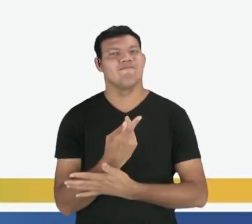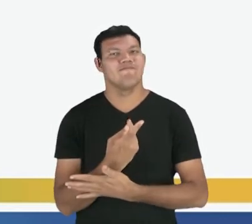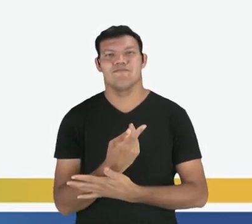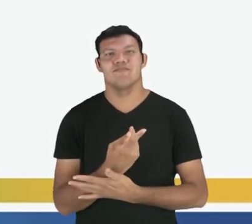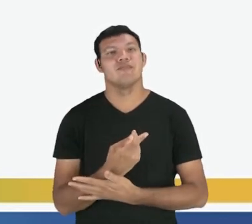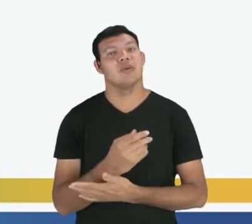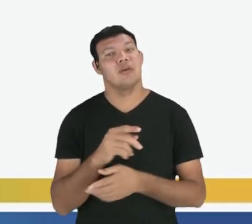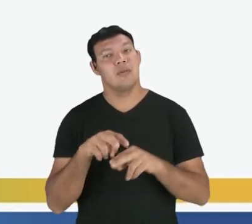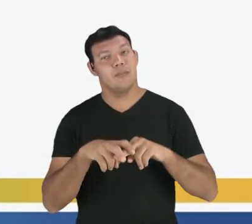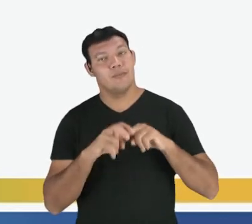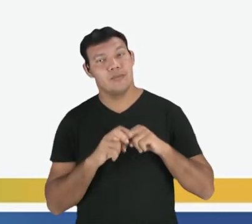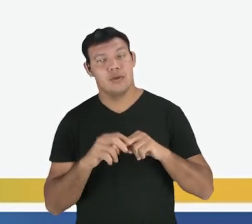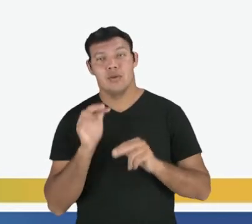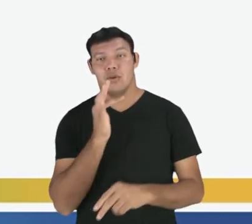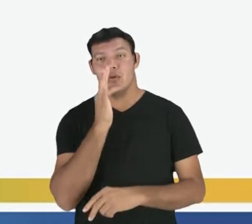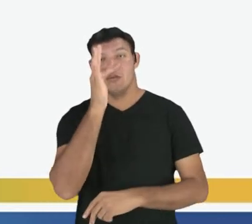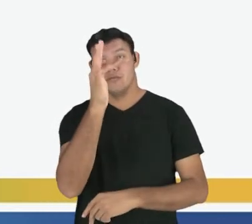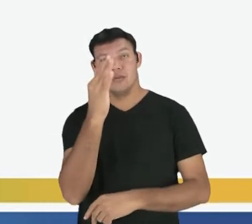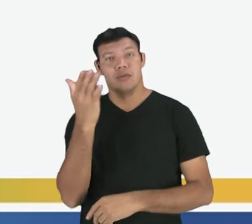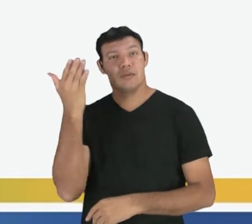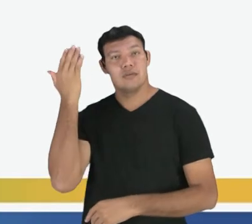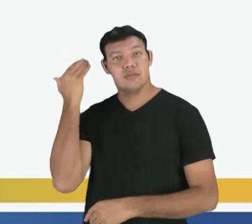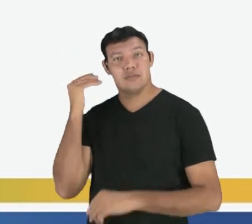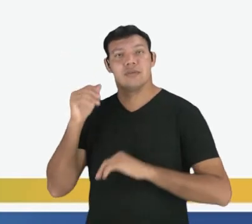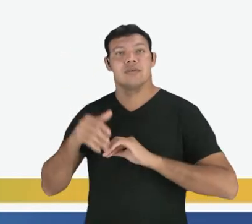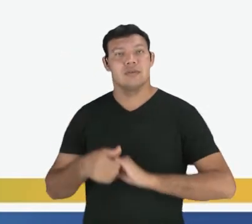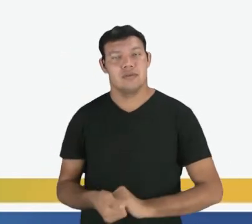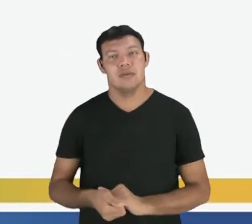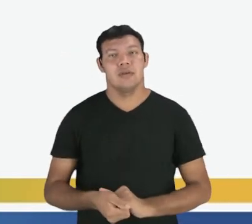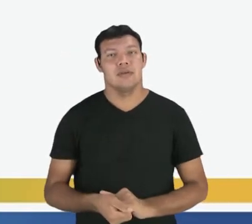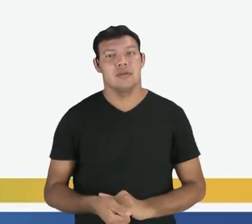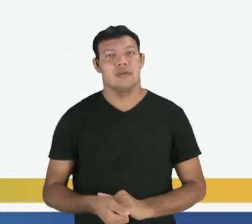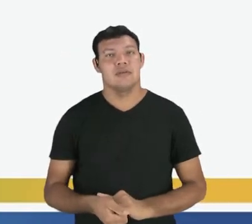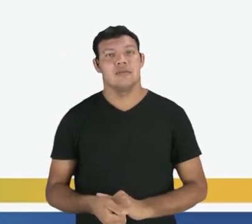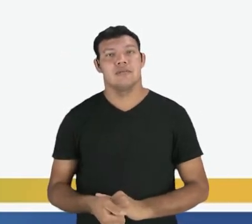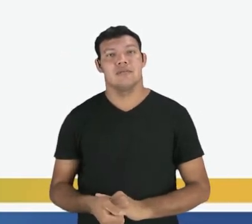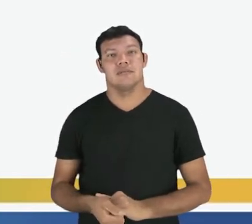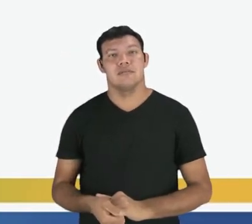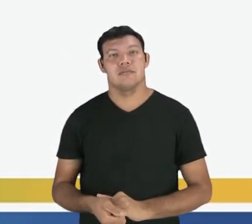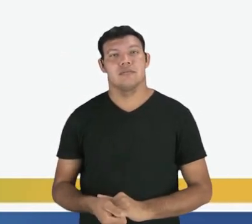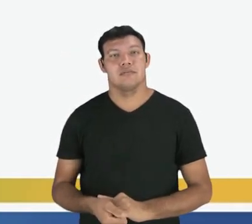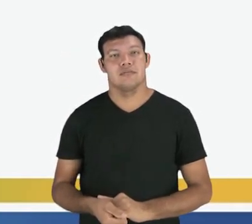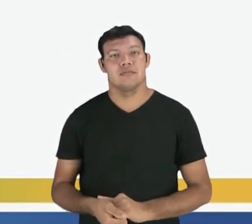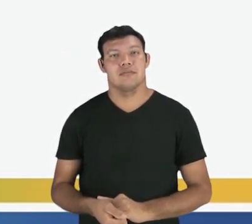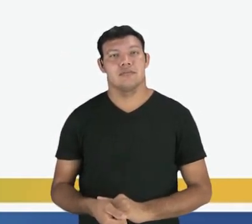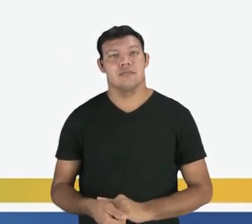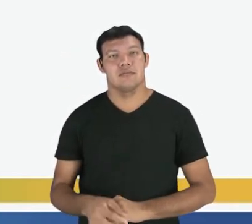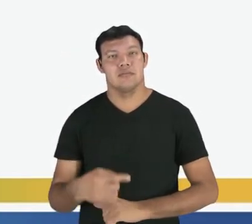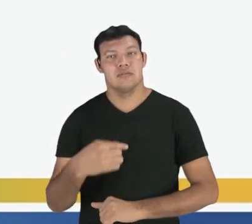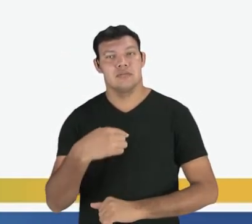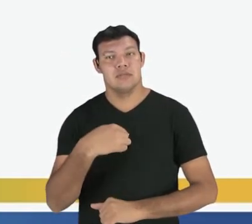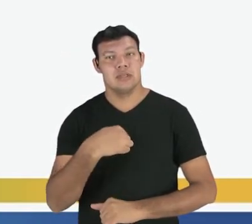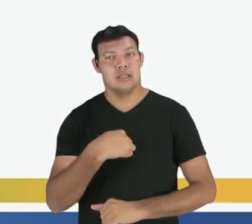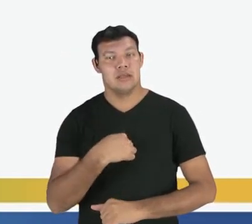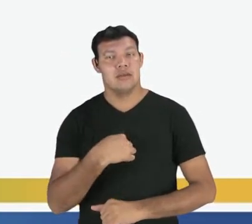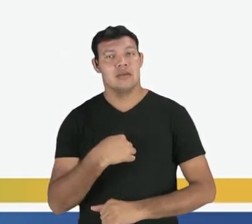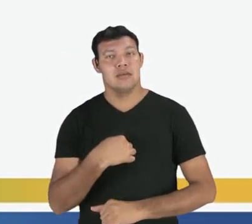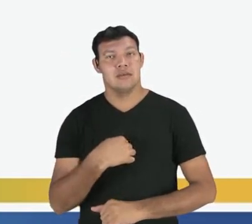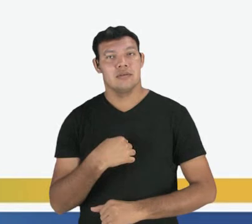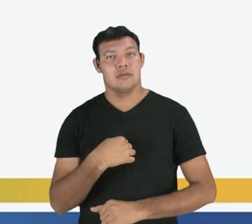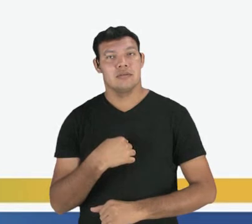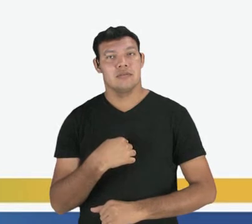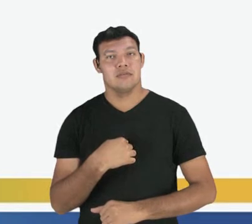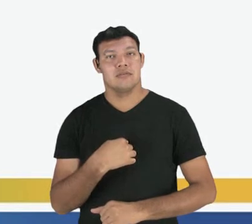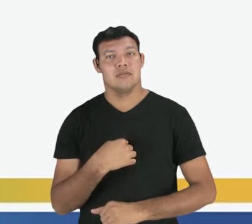de futuro do pretérito. Olha só, eu preciso ter outra oração. Eu ouviria música